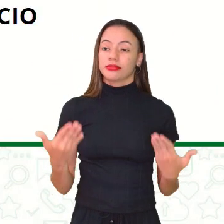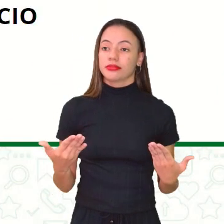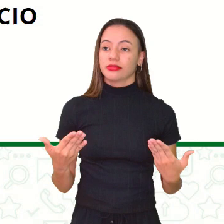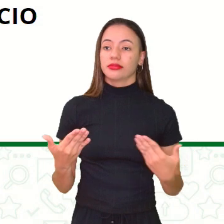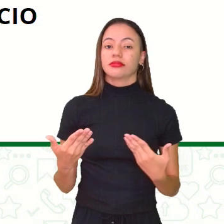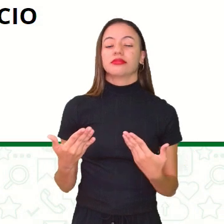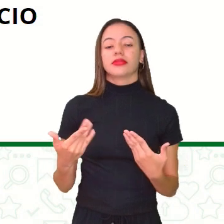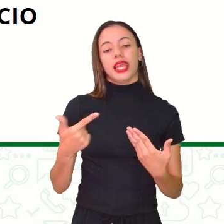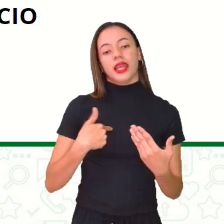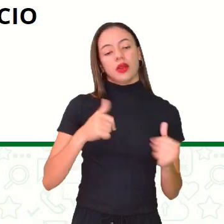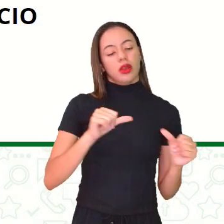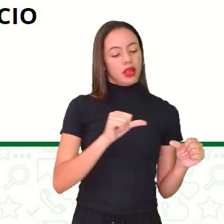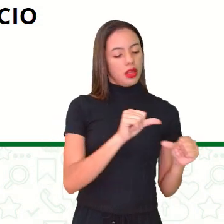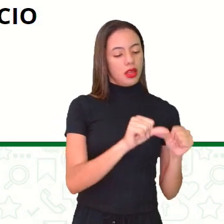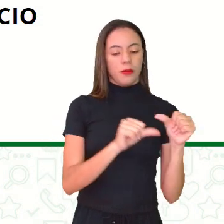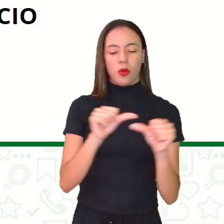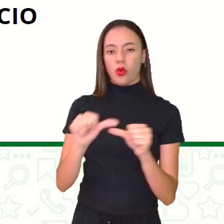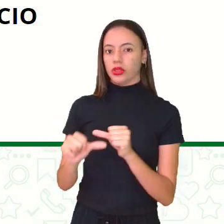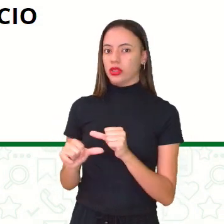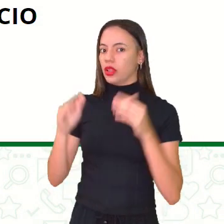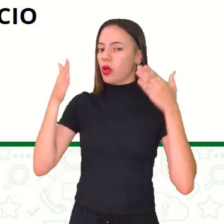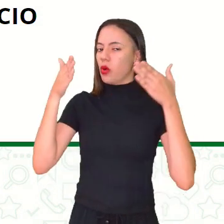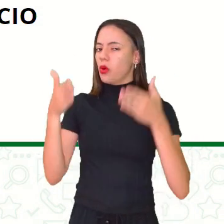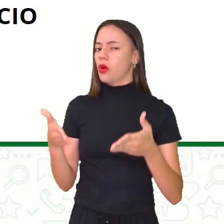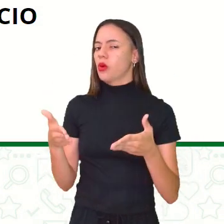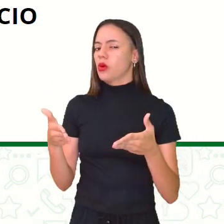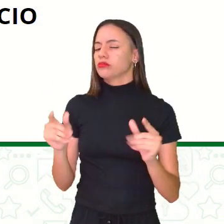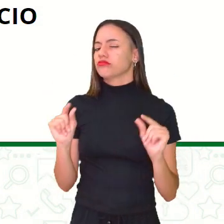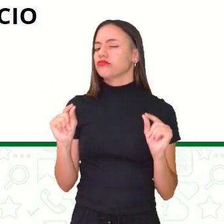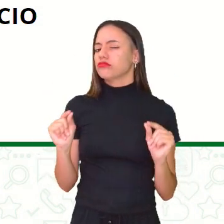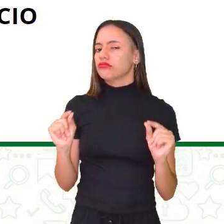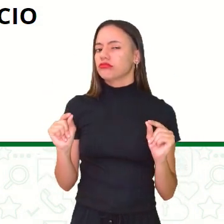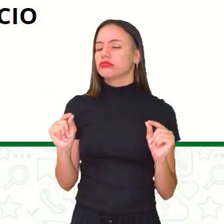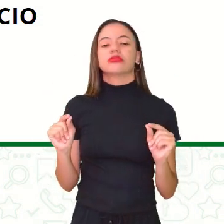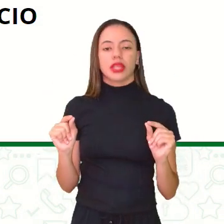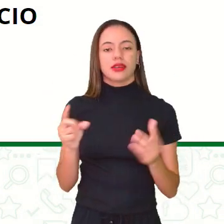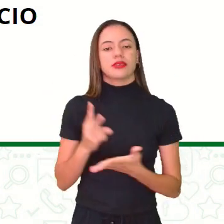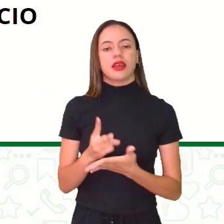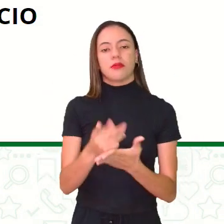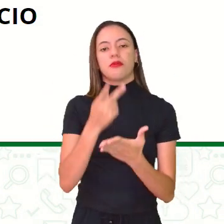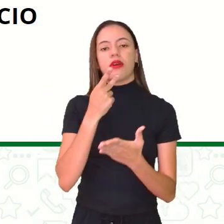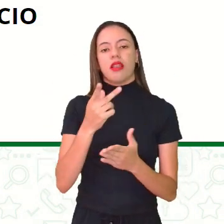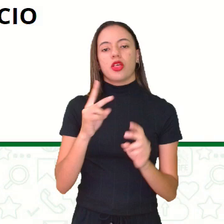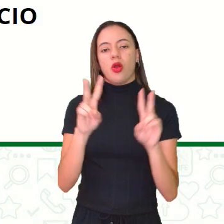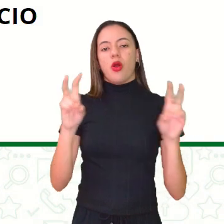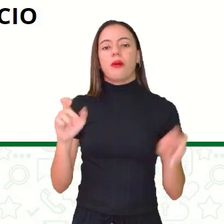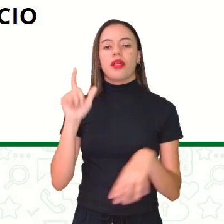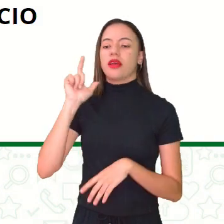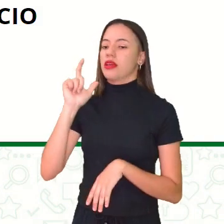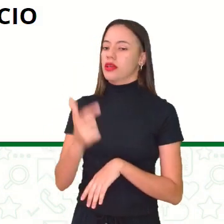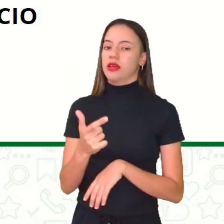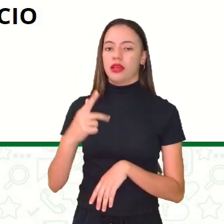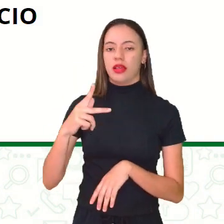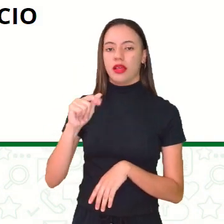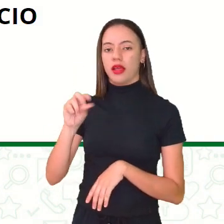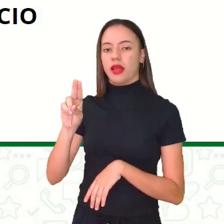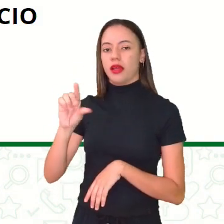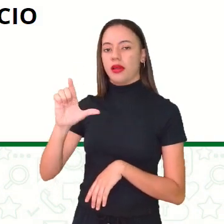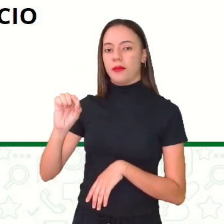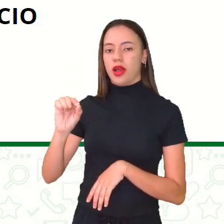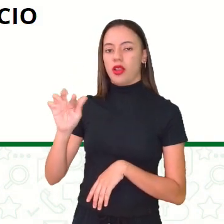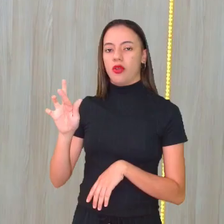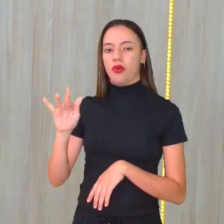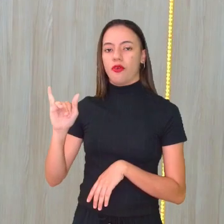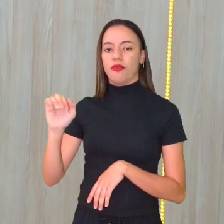mudando um pouquinho o nosso foco. A gente sempre estava falando de Paulo Freire, né? O educador Paulo Freire, eu sempre estava trazendo